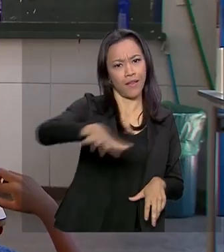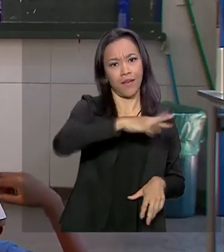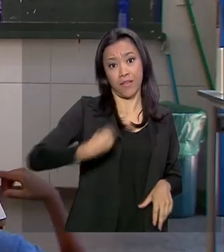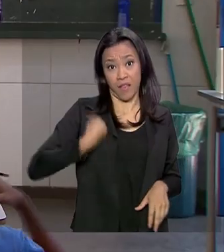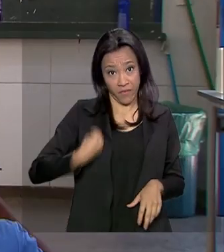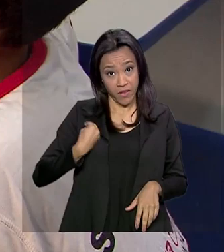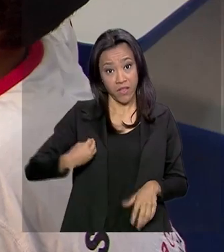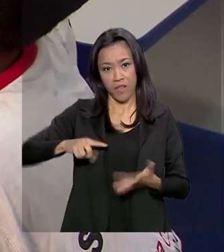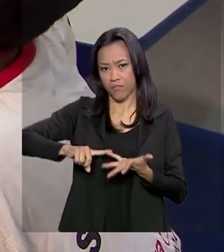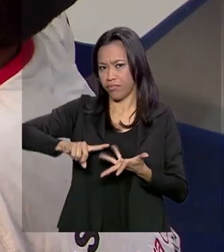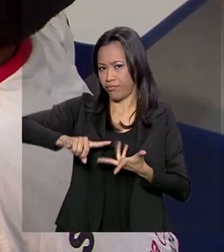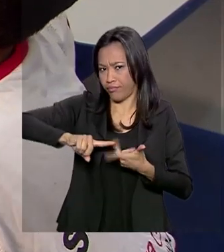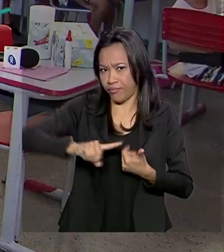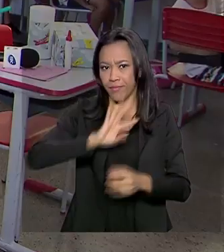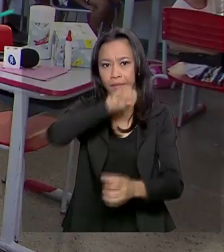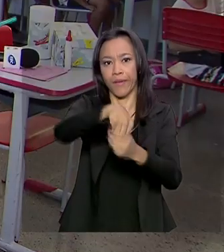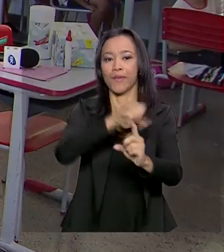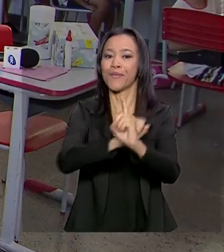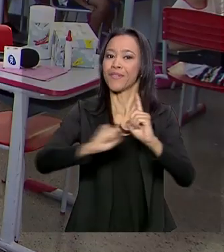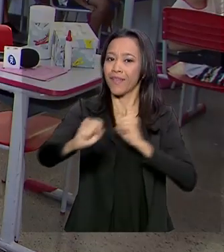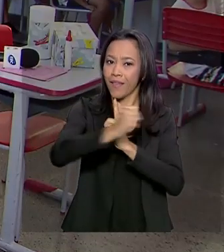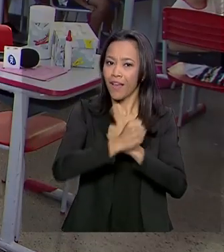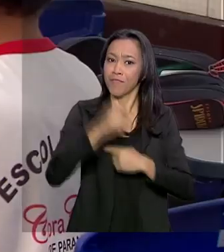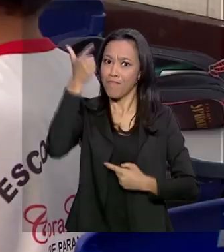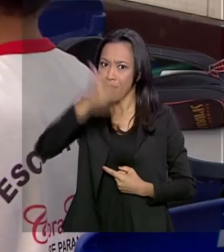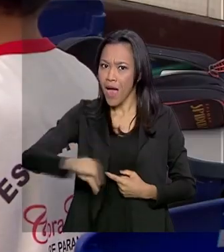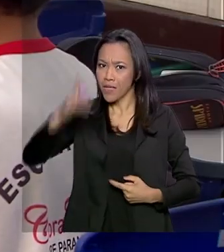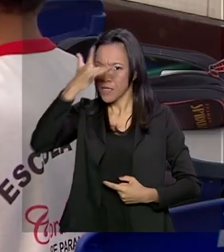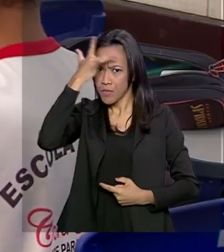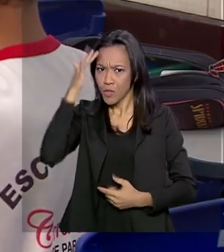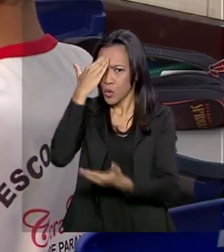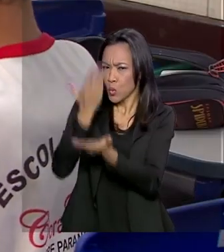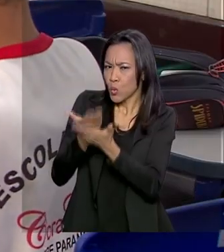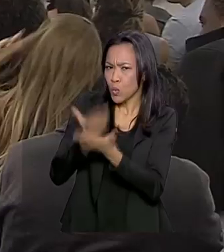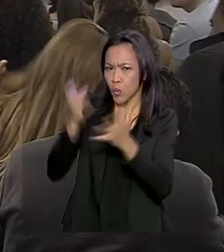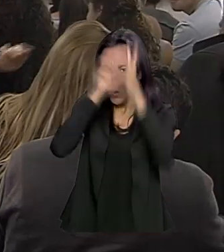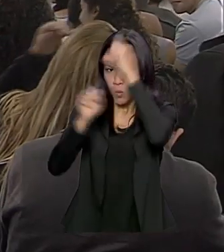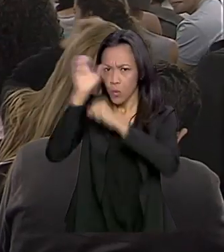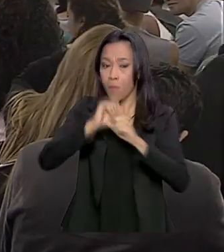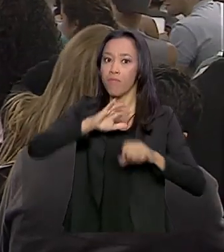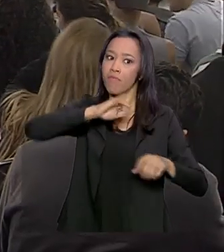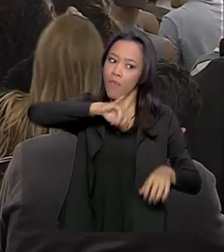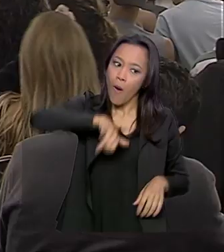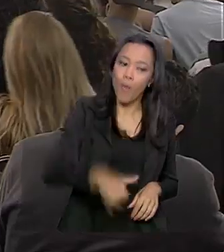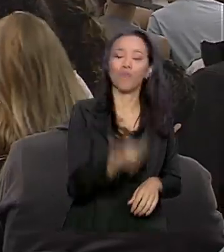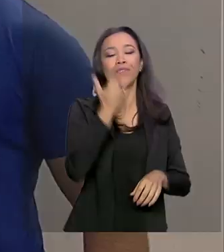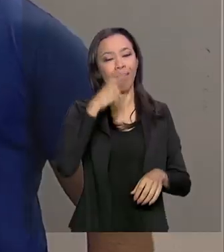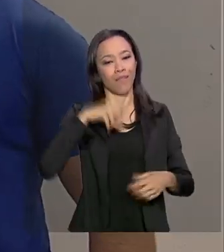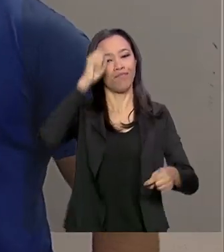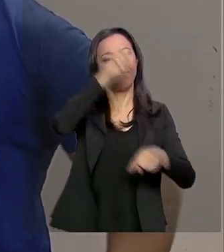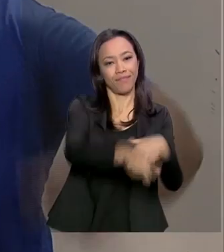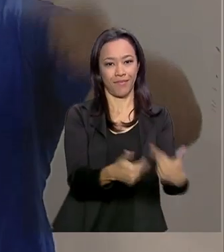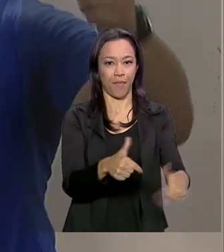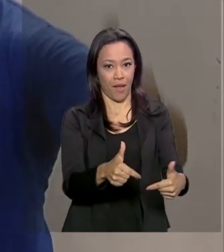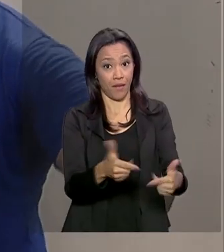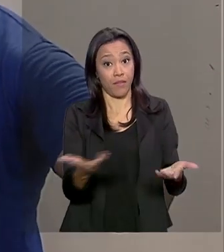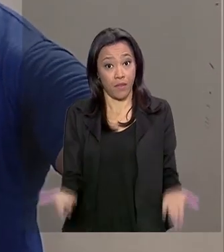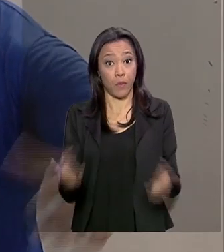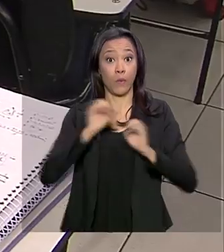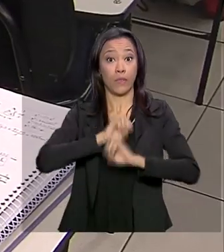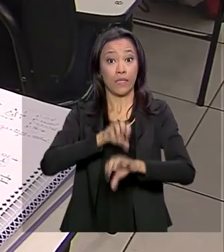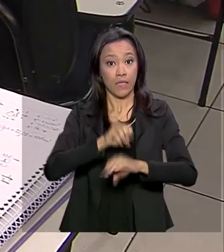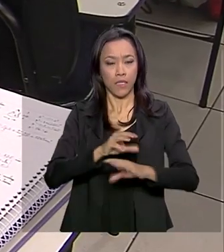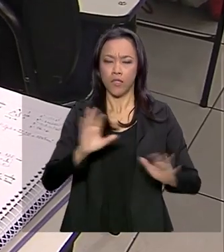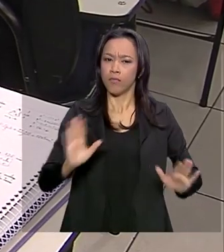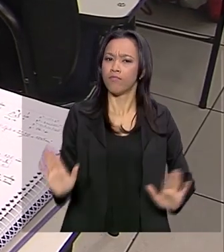todos os segmentos da sociedade. Quanto mais as pessoas estudam, mais oportunidades têm no mercado de trabalho. A educação